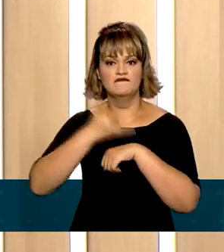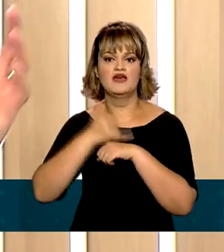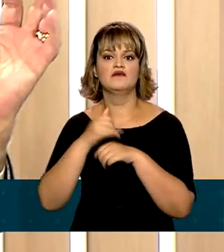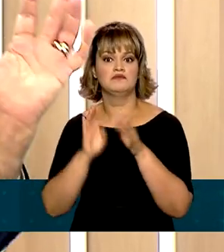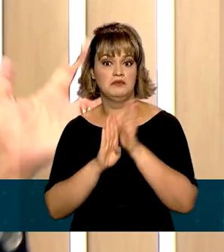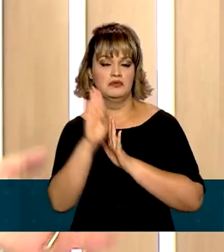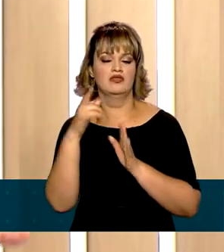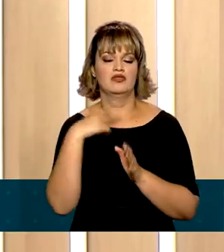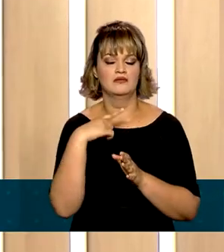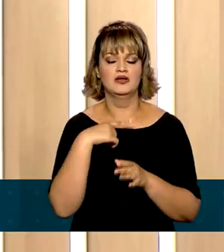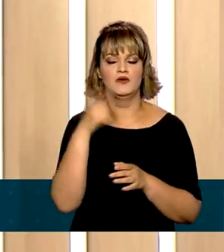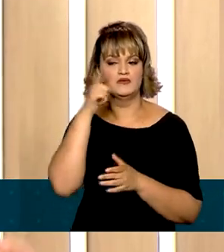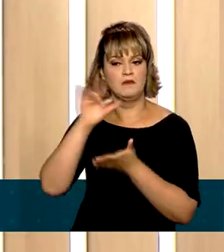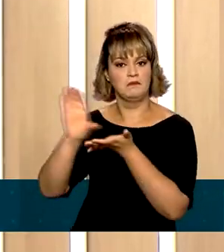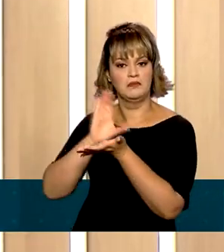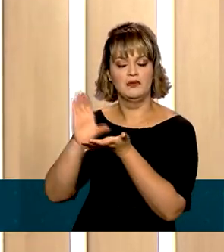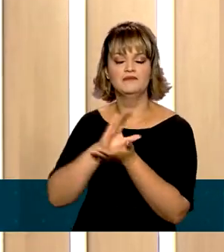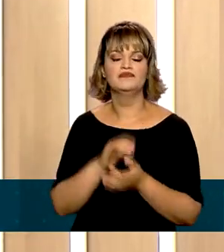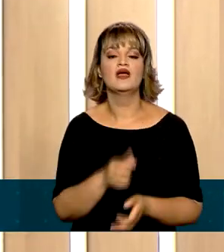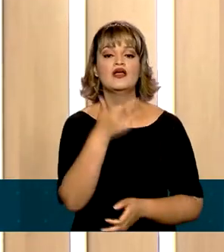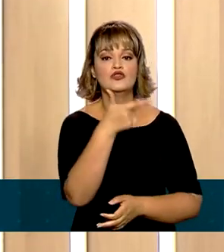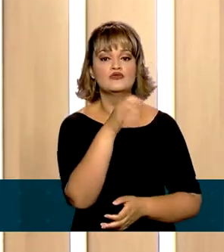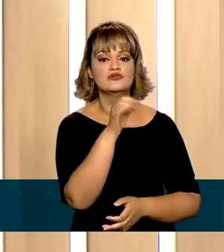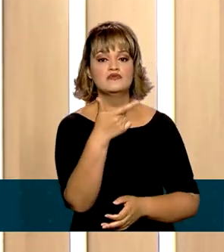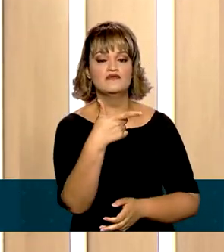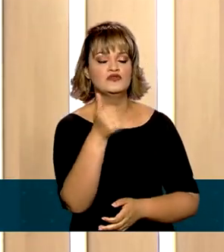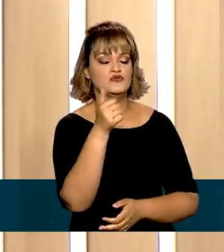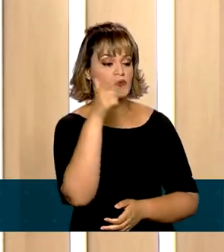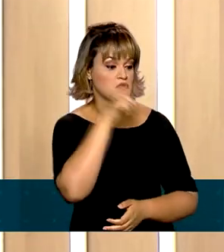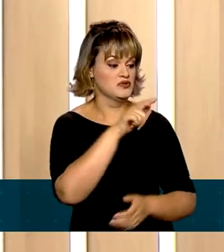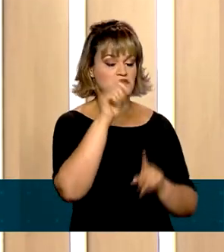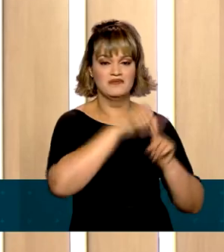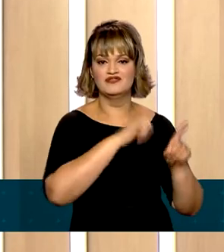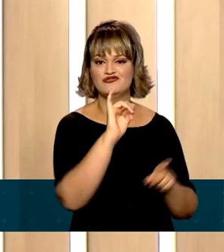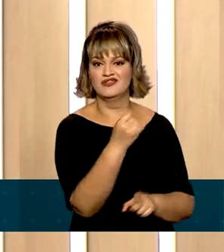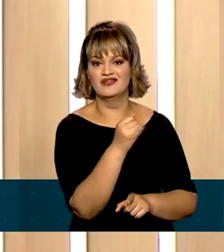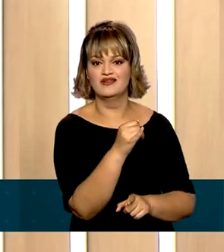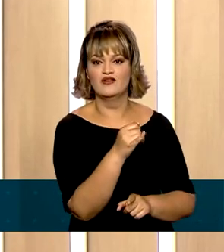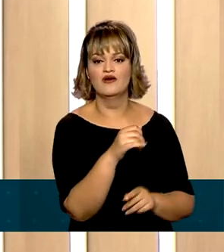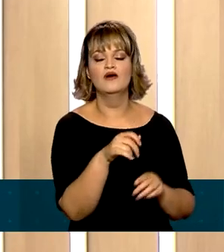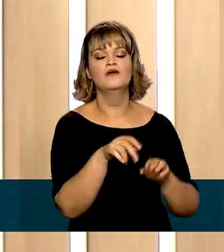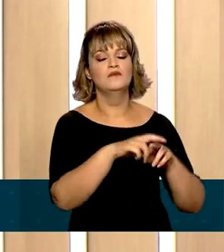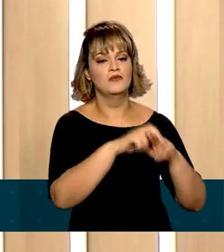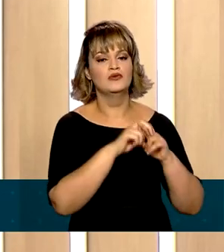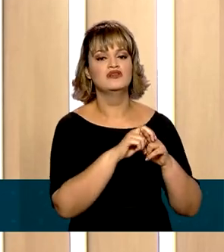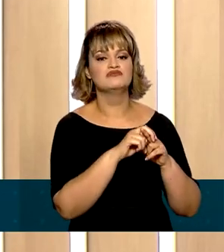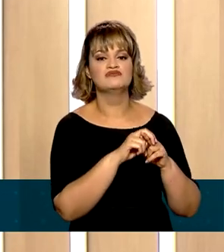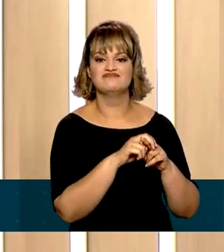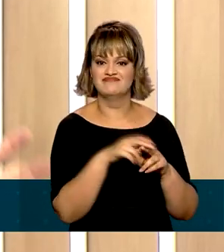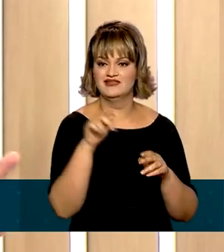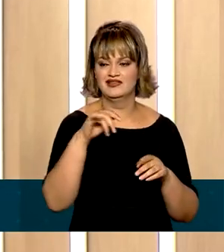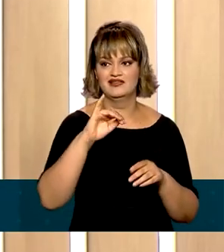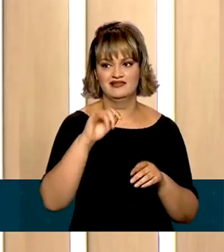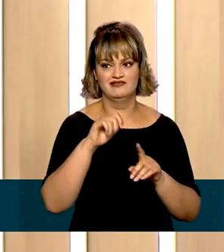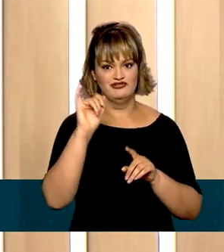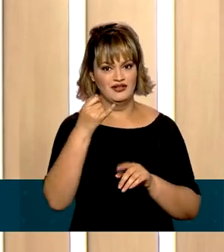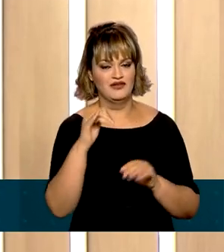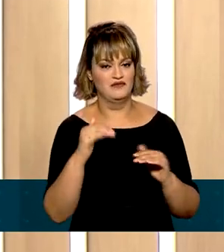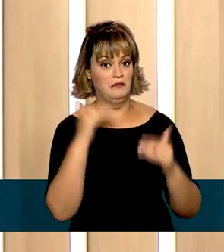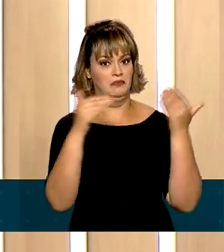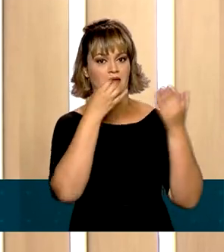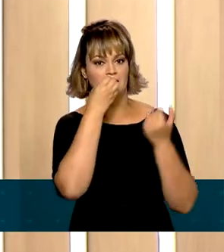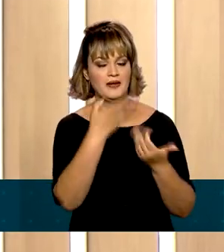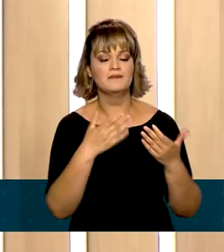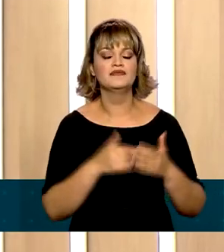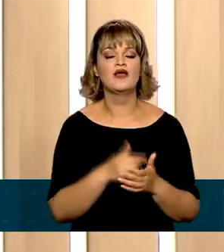maiores. Os lucros de 2021 são pagos em janeiro, então nós temos um aumento na arrecadação do mês de janeiro. Entre outros fatores que a gente